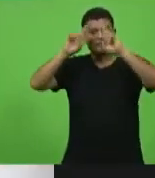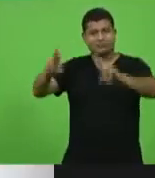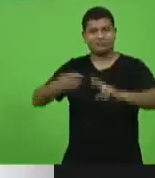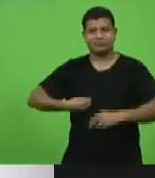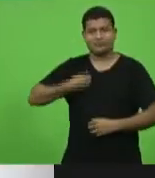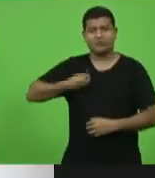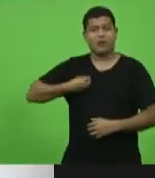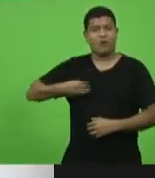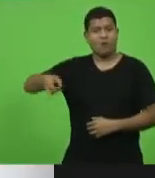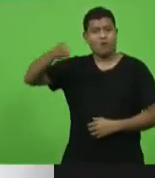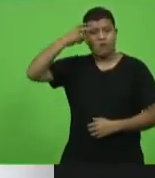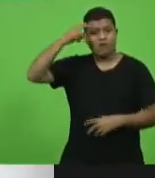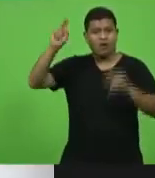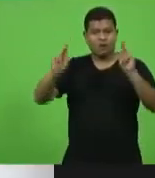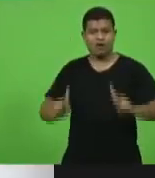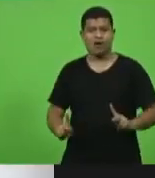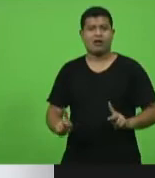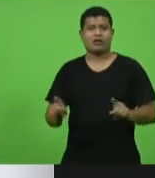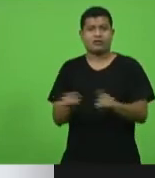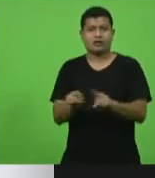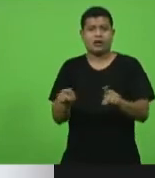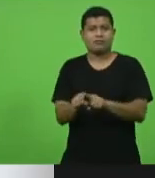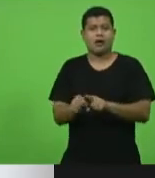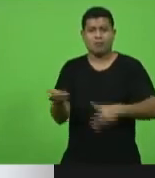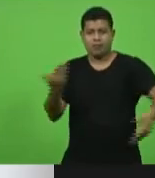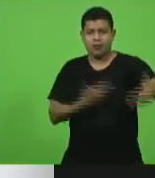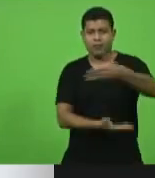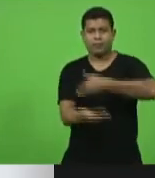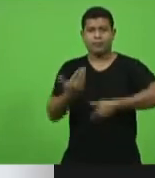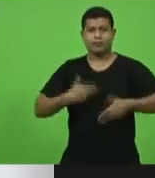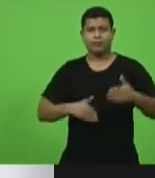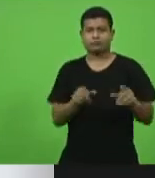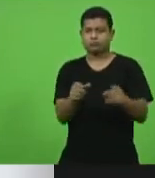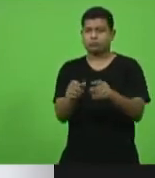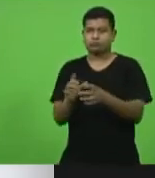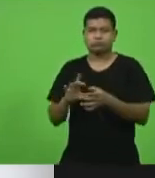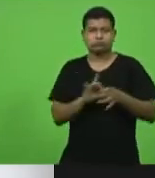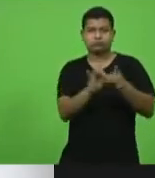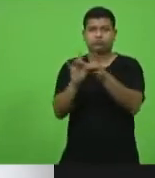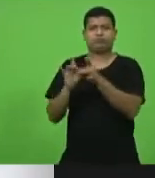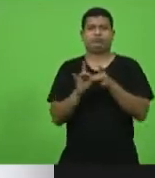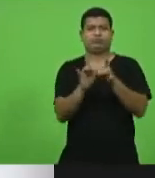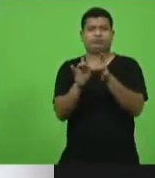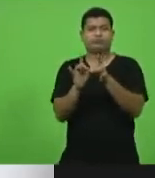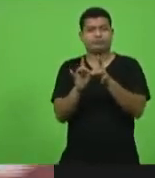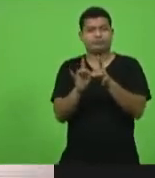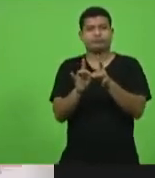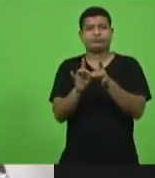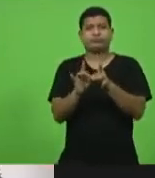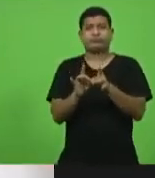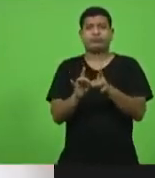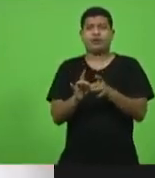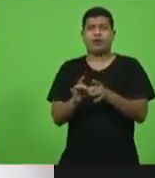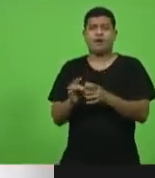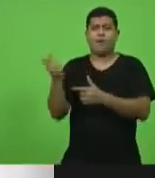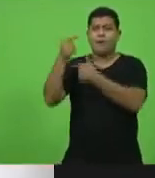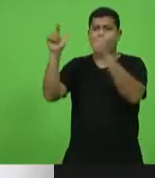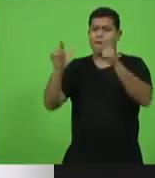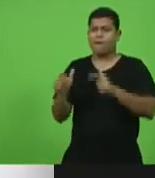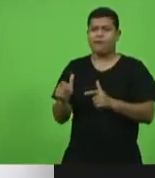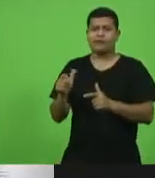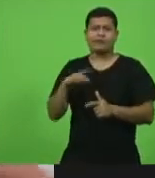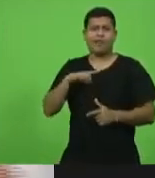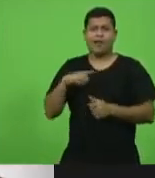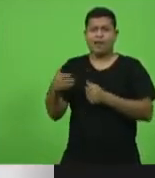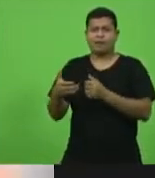paz e a fraternidade. E ninguém, em nenhum texto base